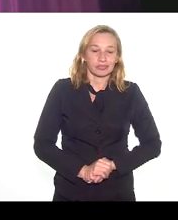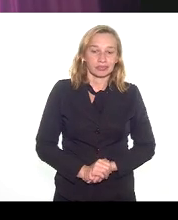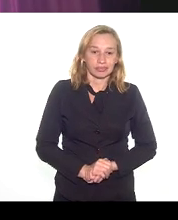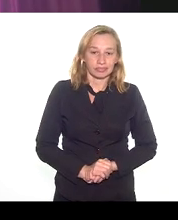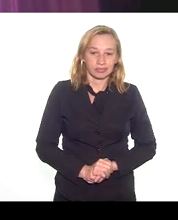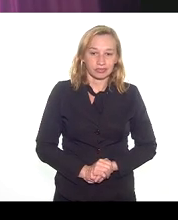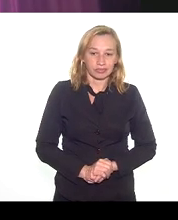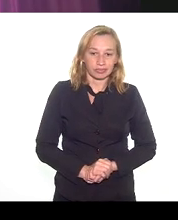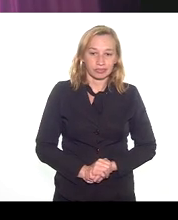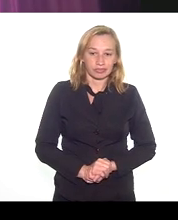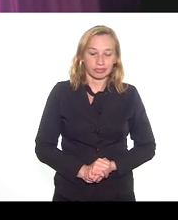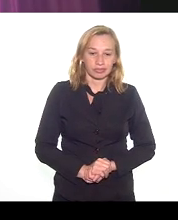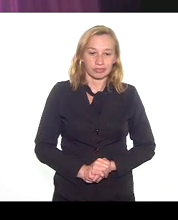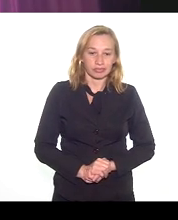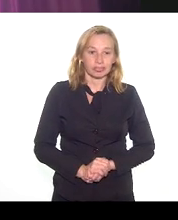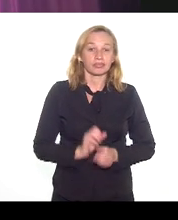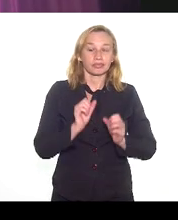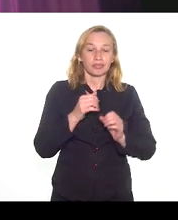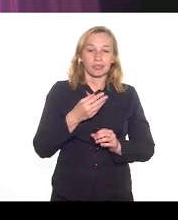apresentações para a gente.